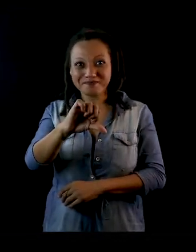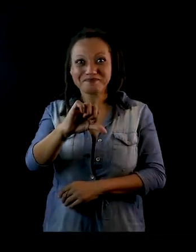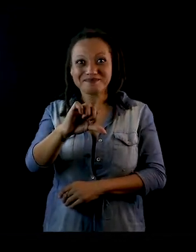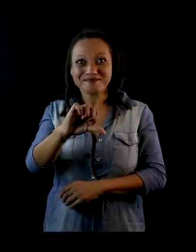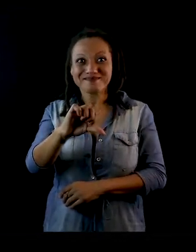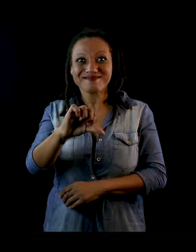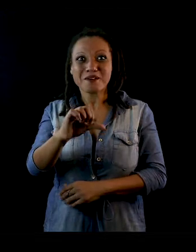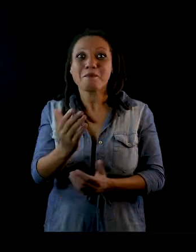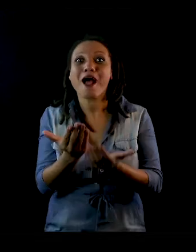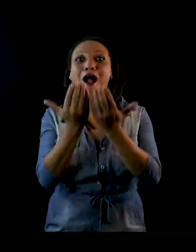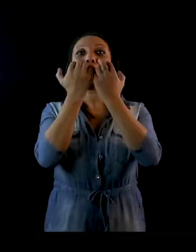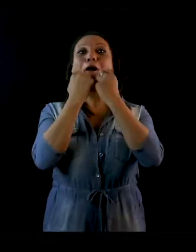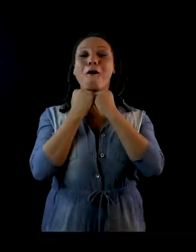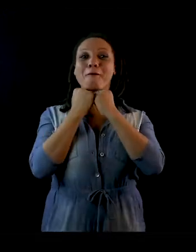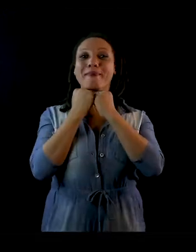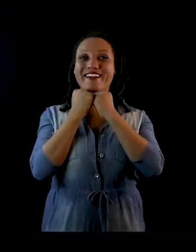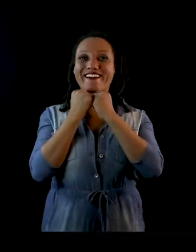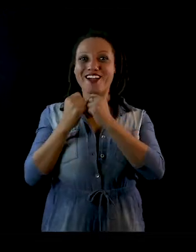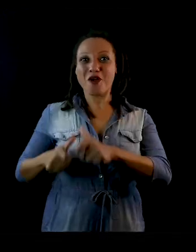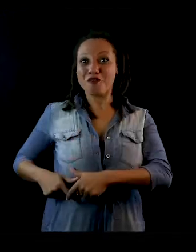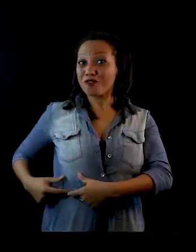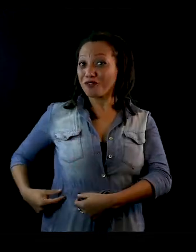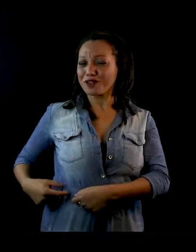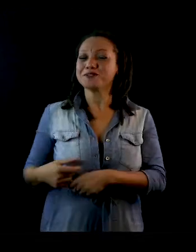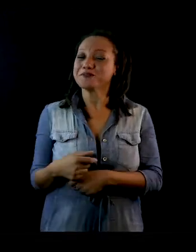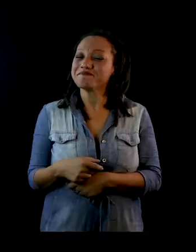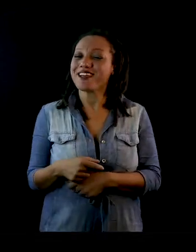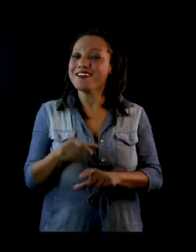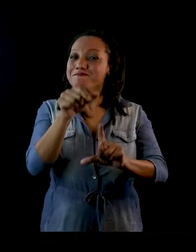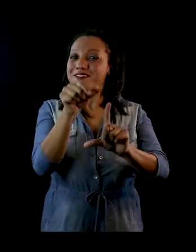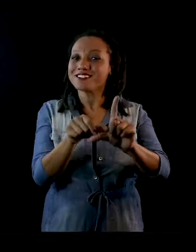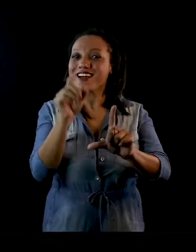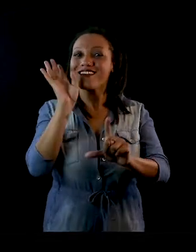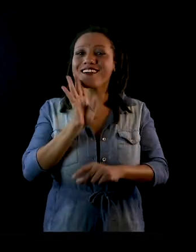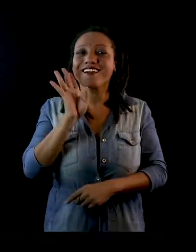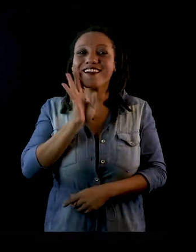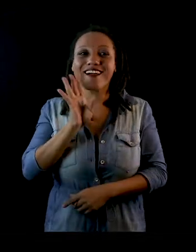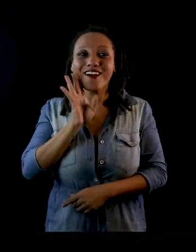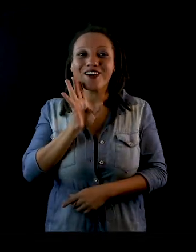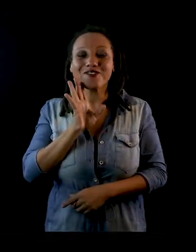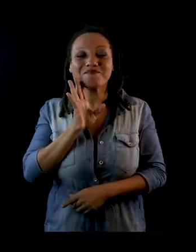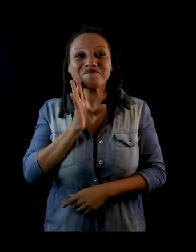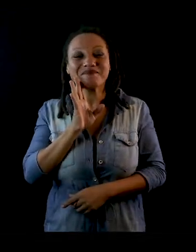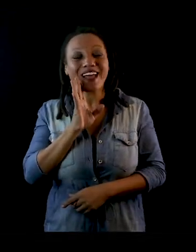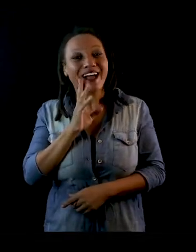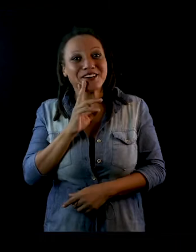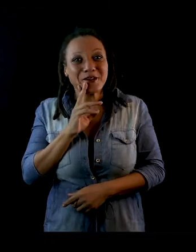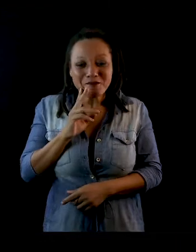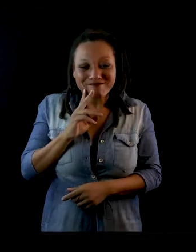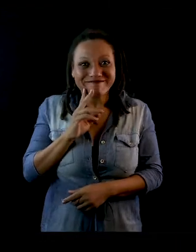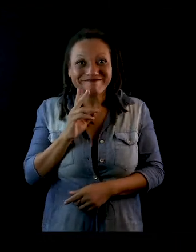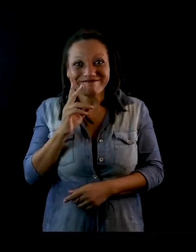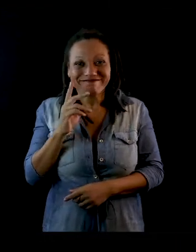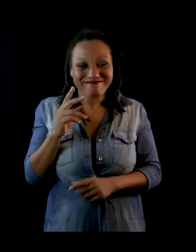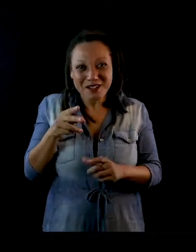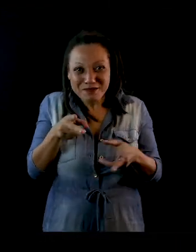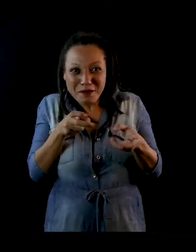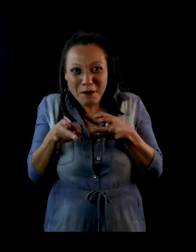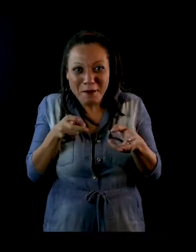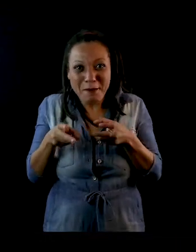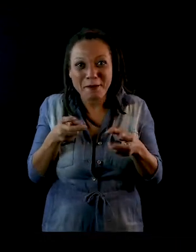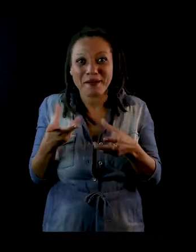crianças, para pegar o fígado das crianças. Então é um personagem muito legal, que eu resolvi explorar no meu livro,